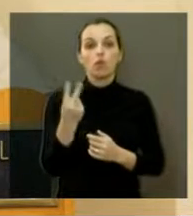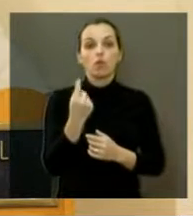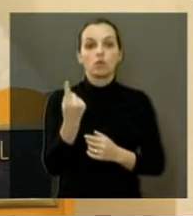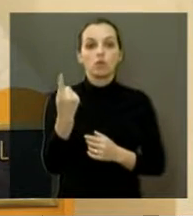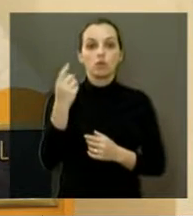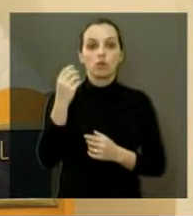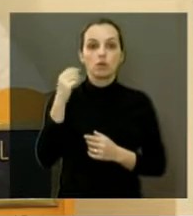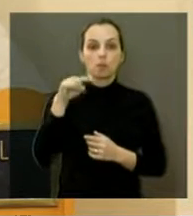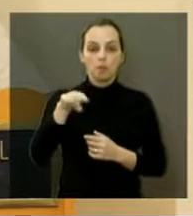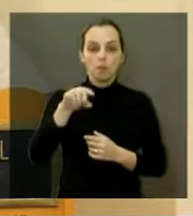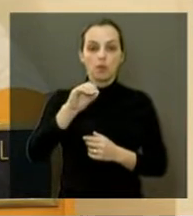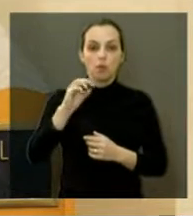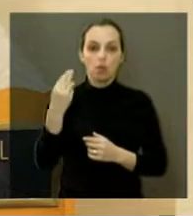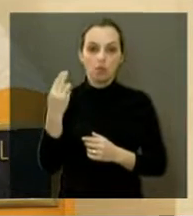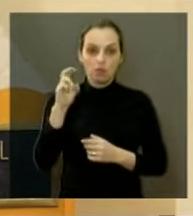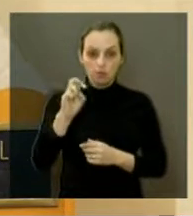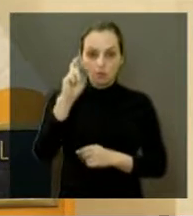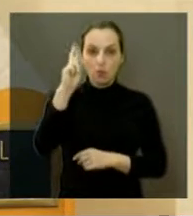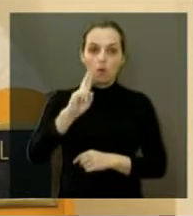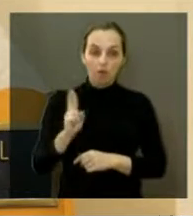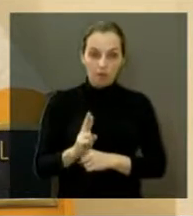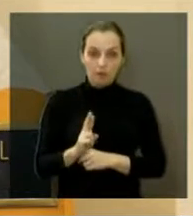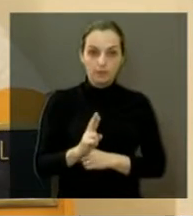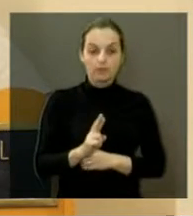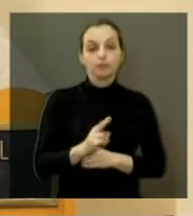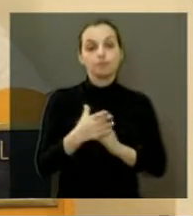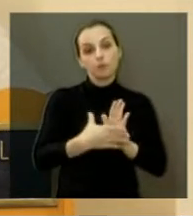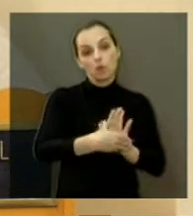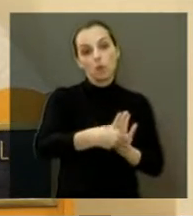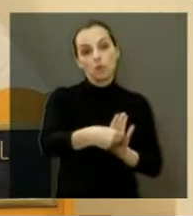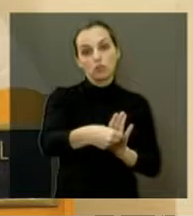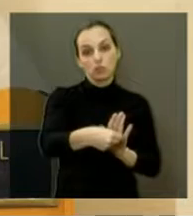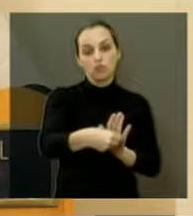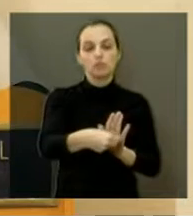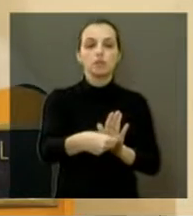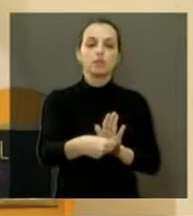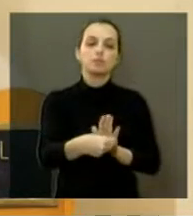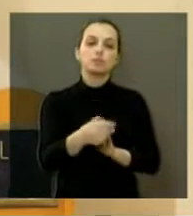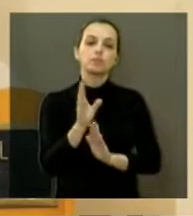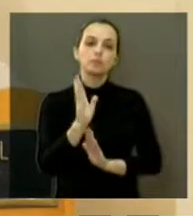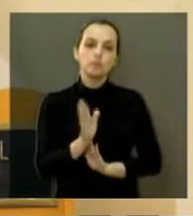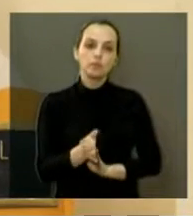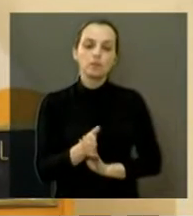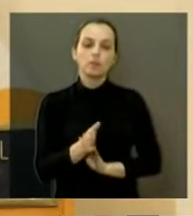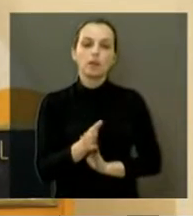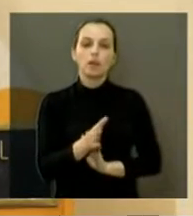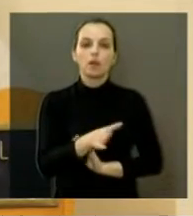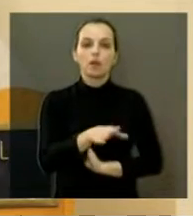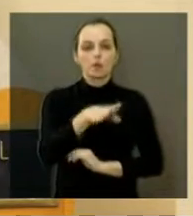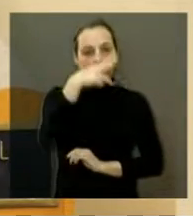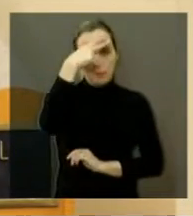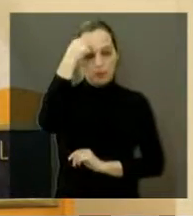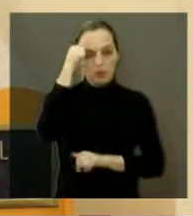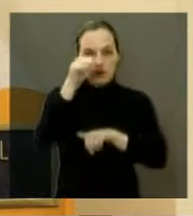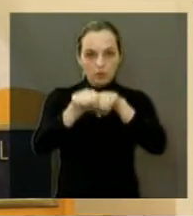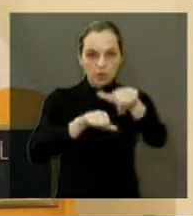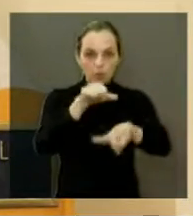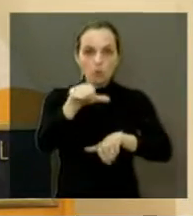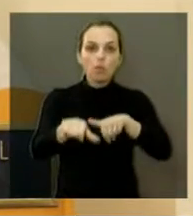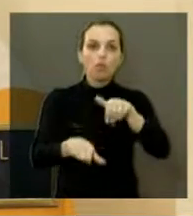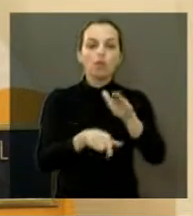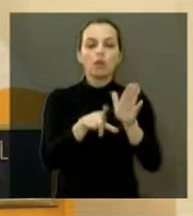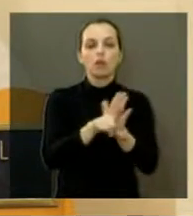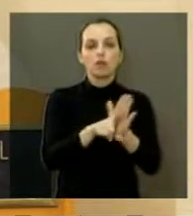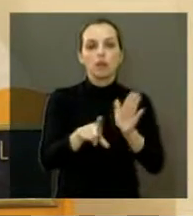Então, nós estamos fazendo uma indicação para que o prefeito faça alteração dessa lei.